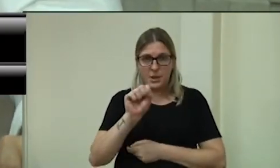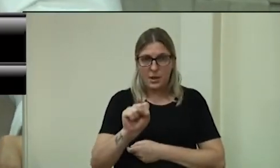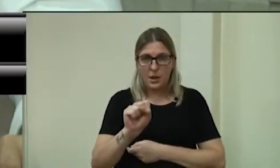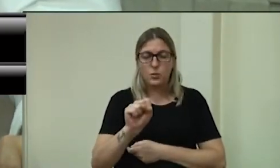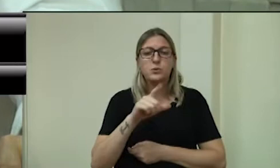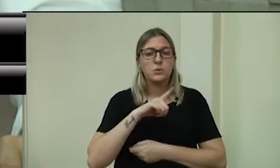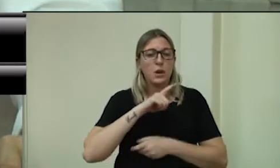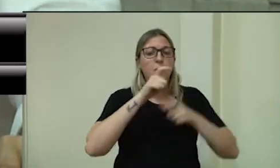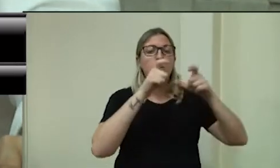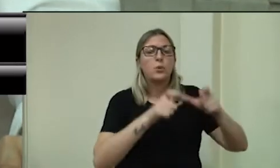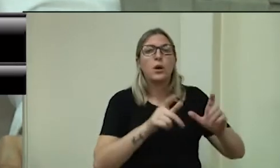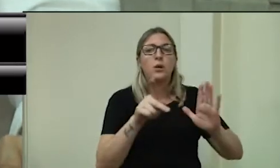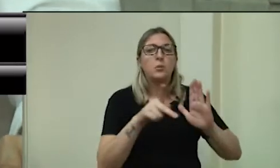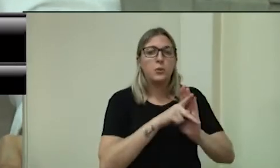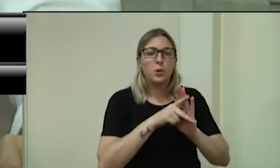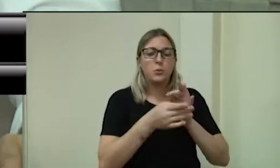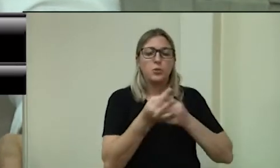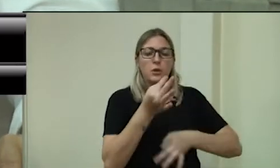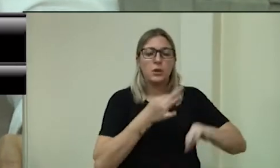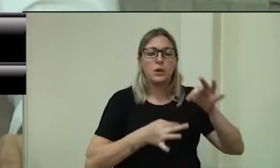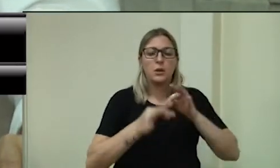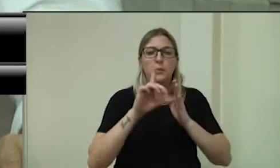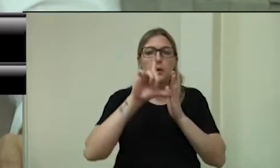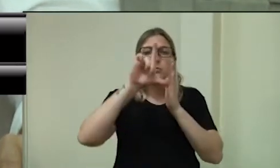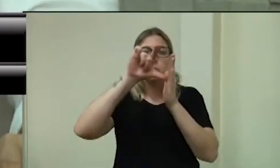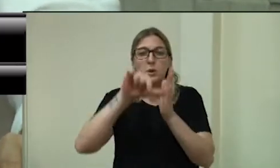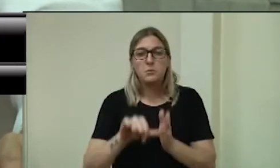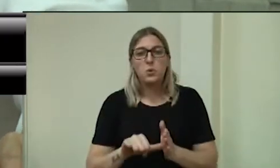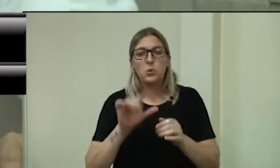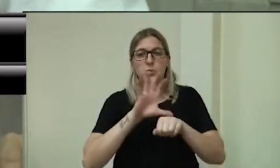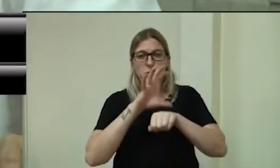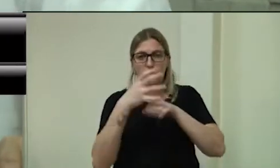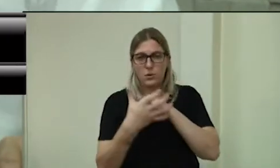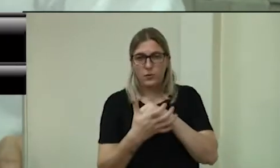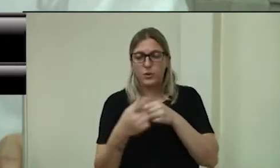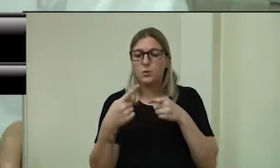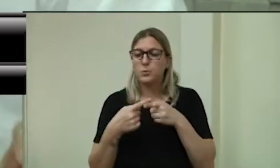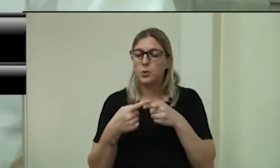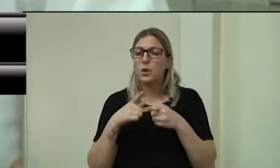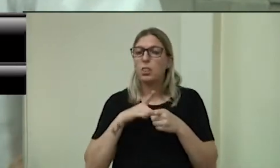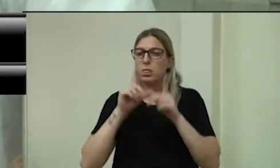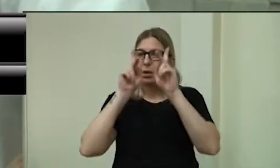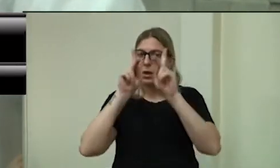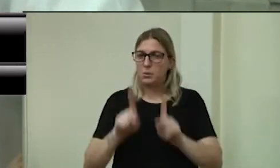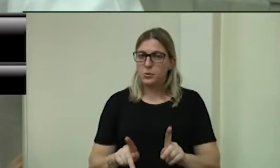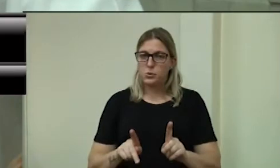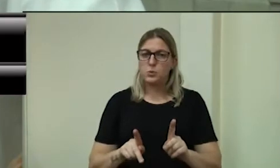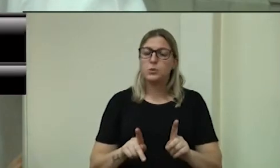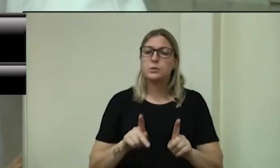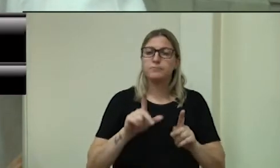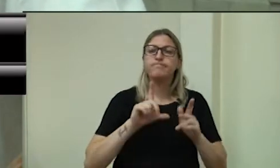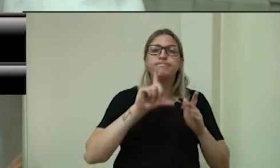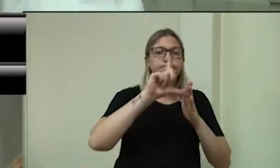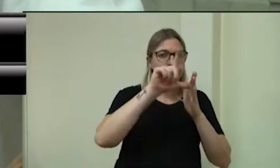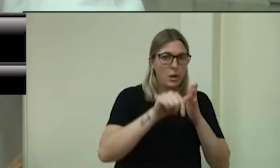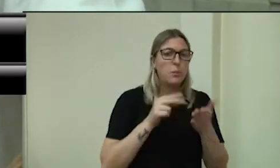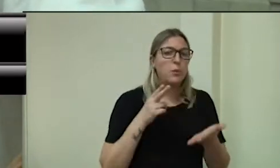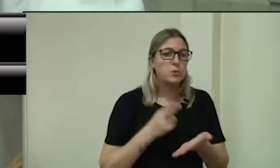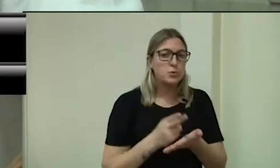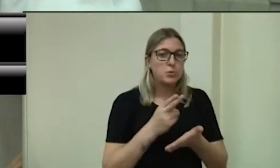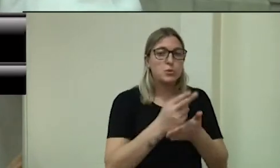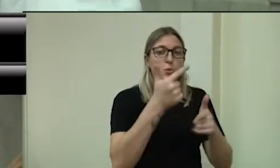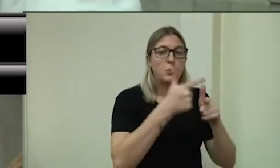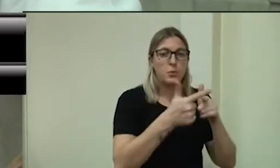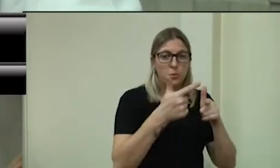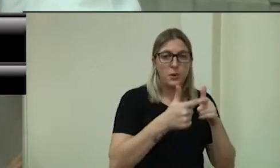sequelas, e muitos, graças a Deus, saem ileso dessa doença. Eu, como tive essa doença também, para mim,